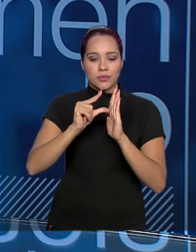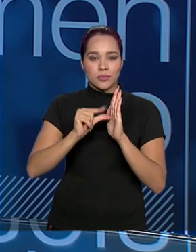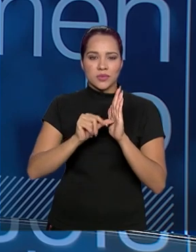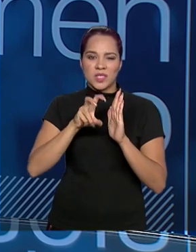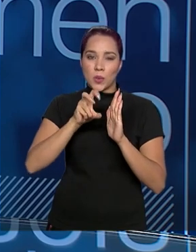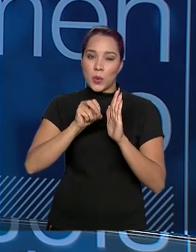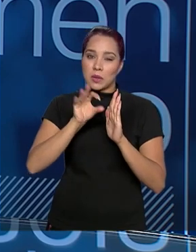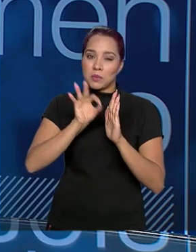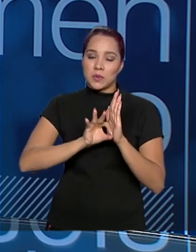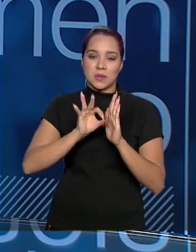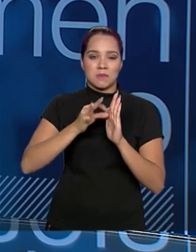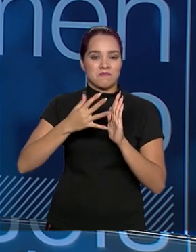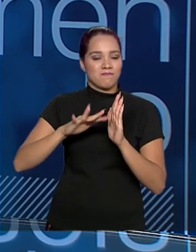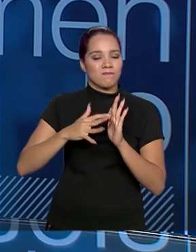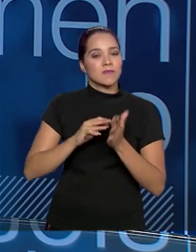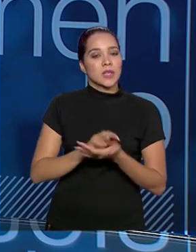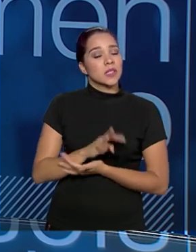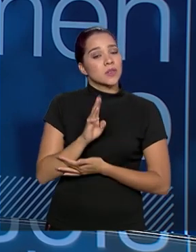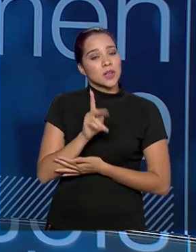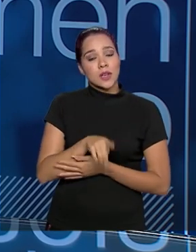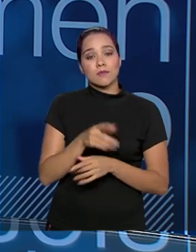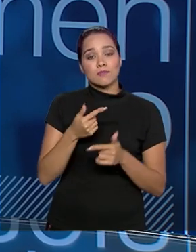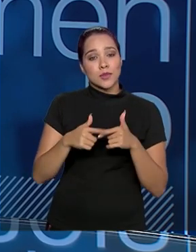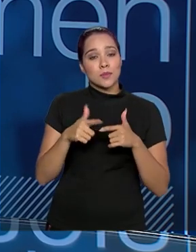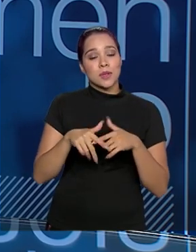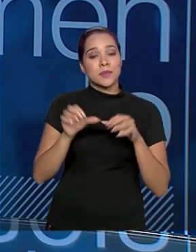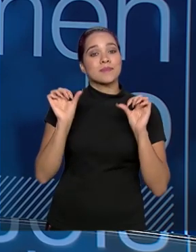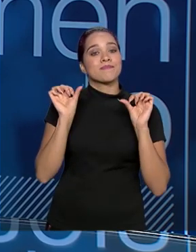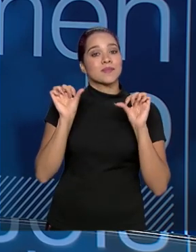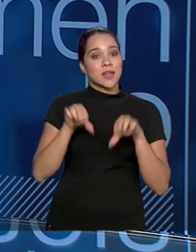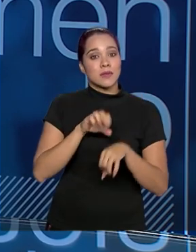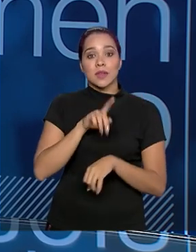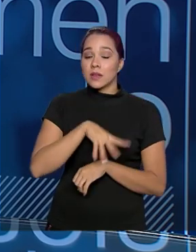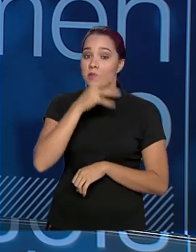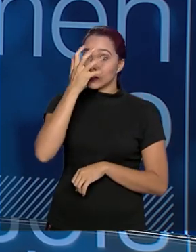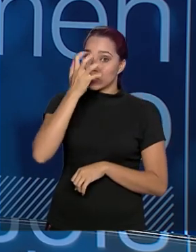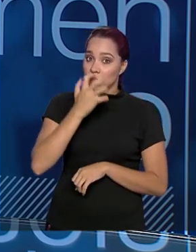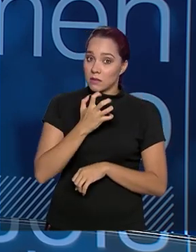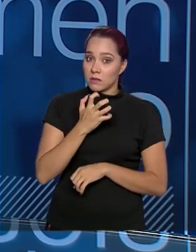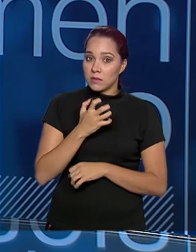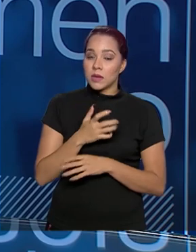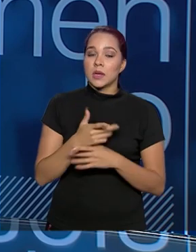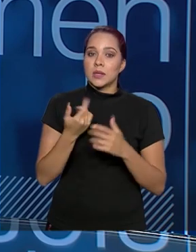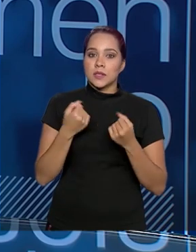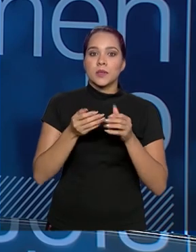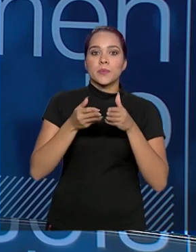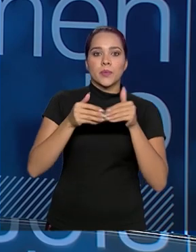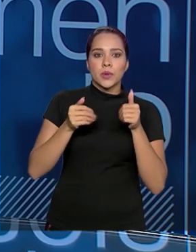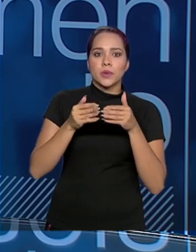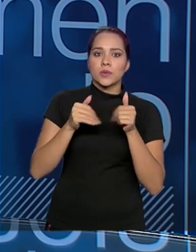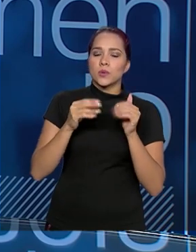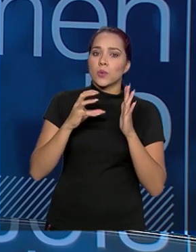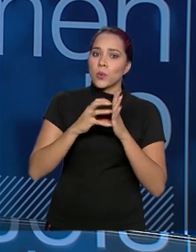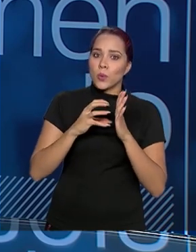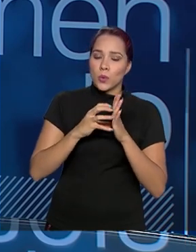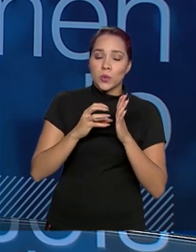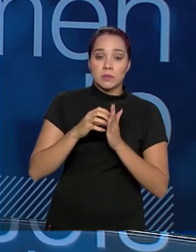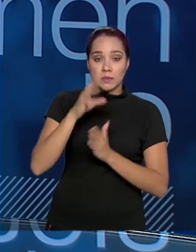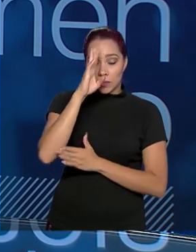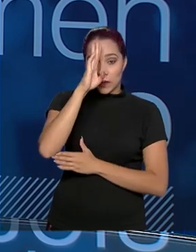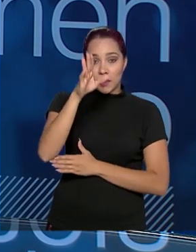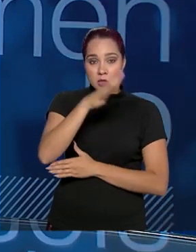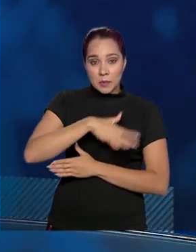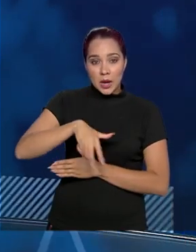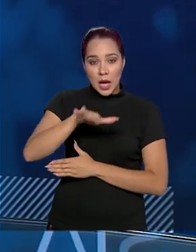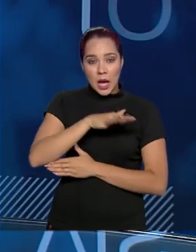tem hoje. É um quadro muito sério. Nós temos pedido um concurso, principalmente para